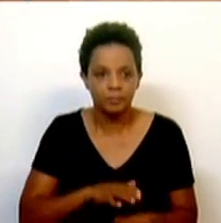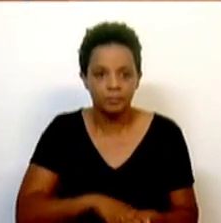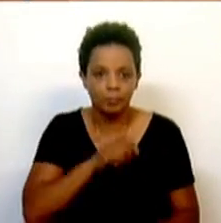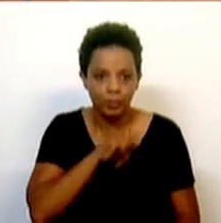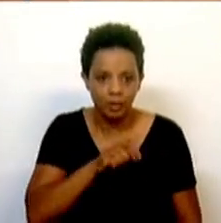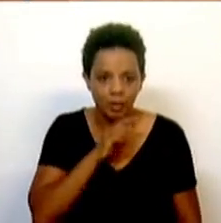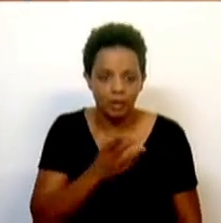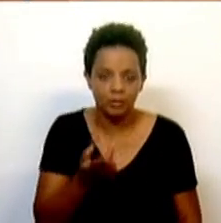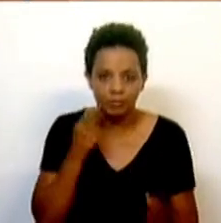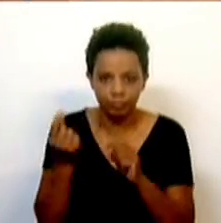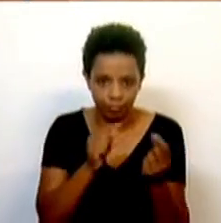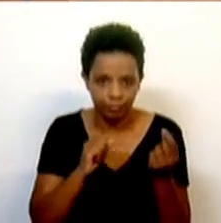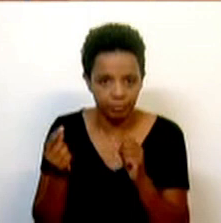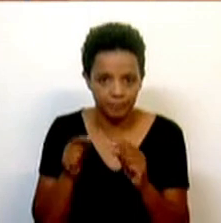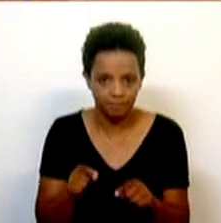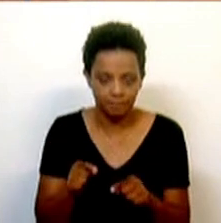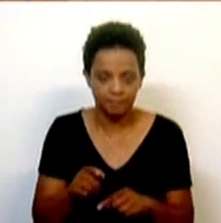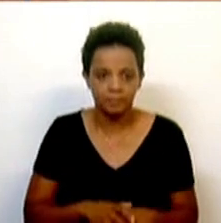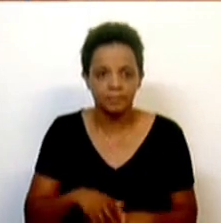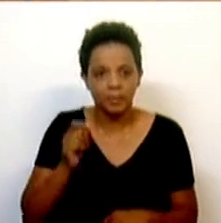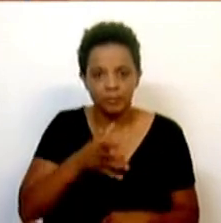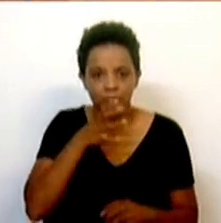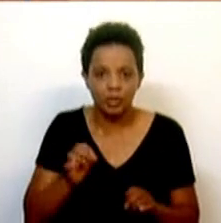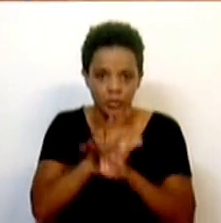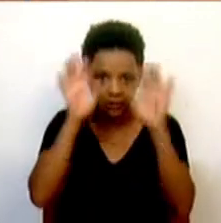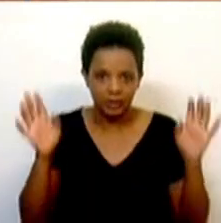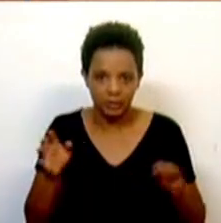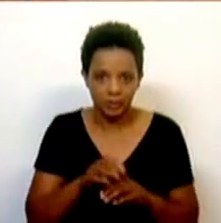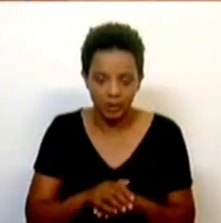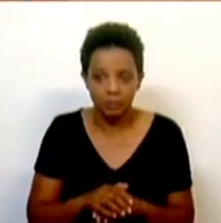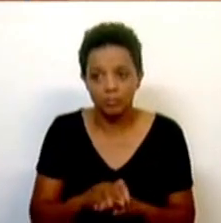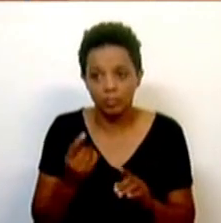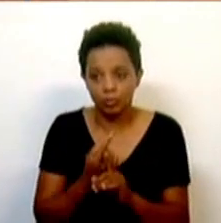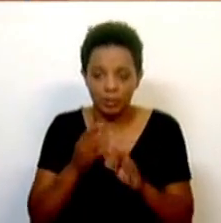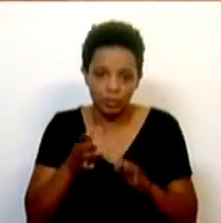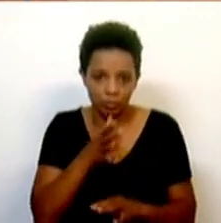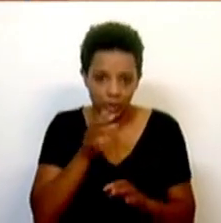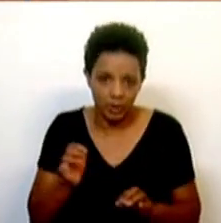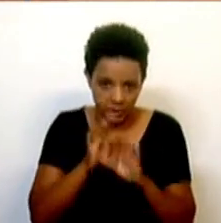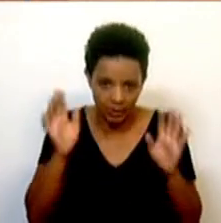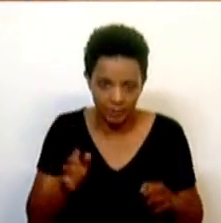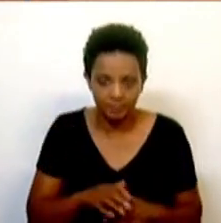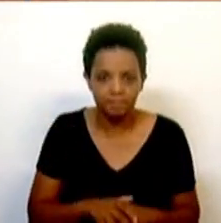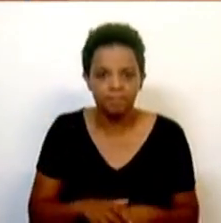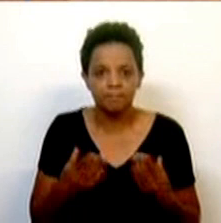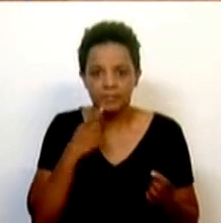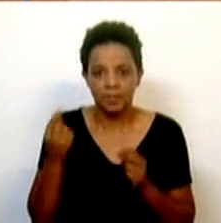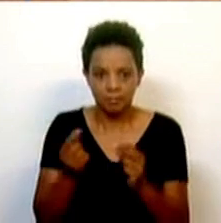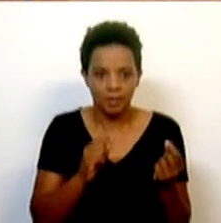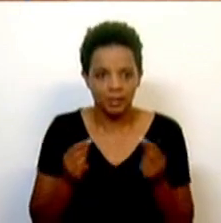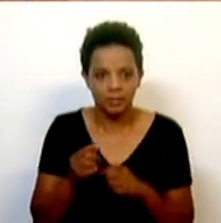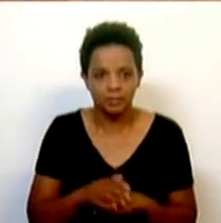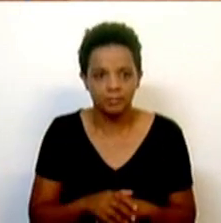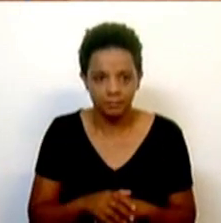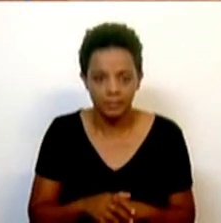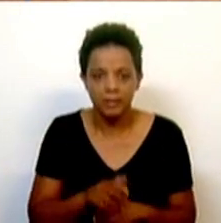oportunidade deste debate e, sobretudo, de esclarecermos aquilo que há para esclarecer. E trago para este debate apenas